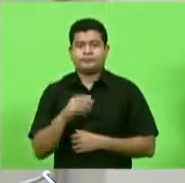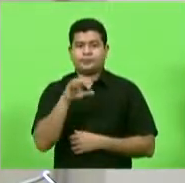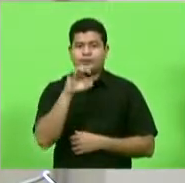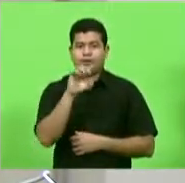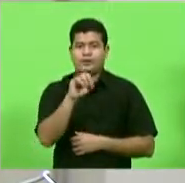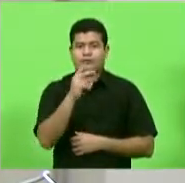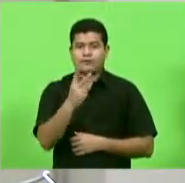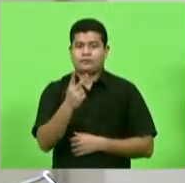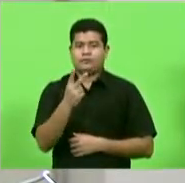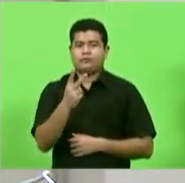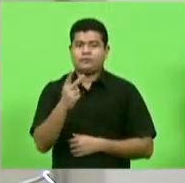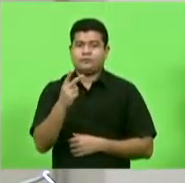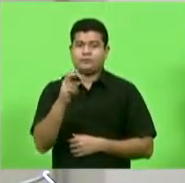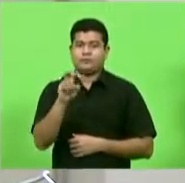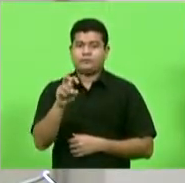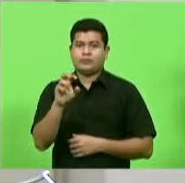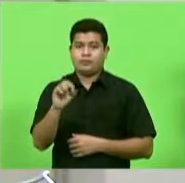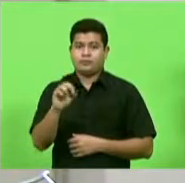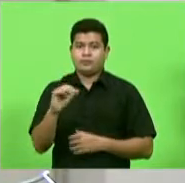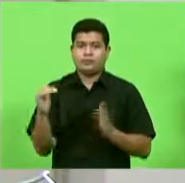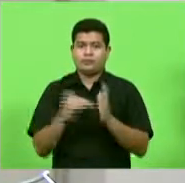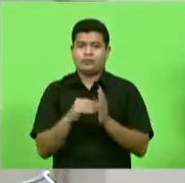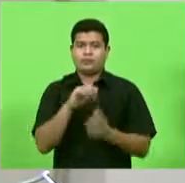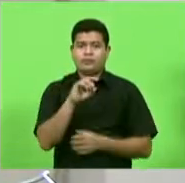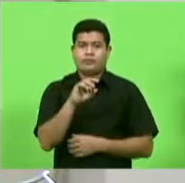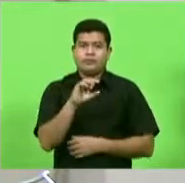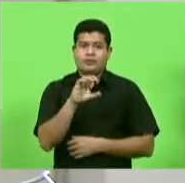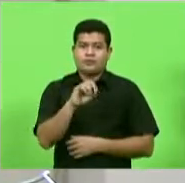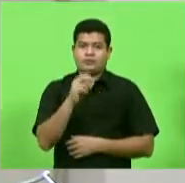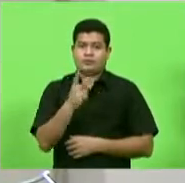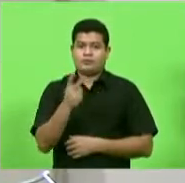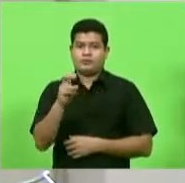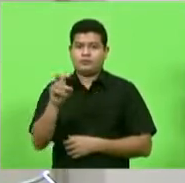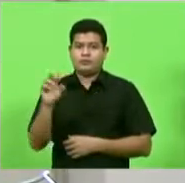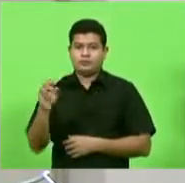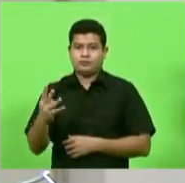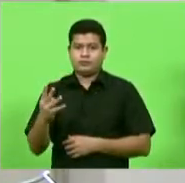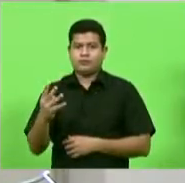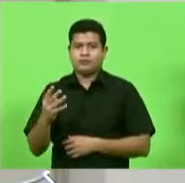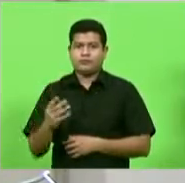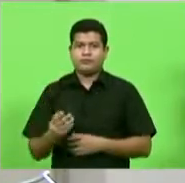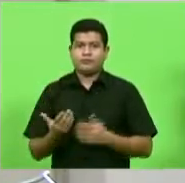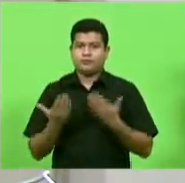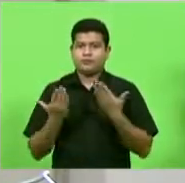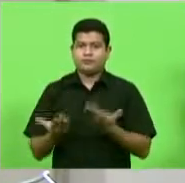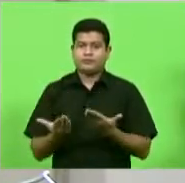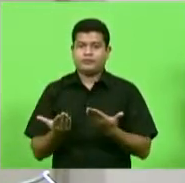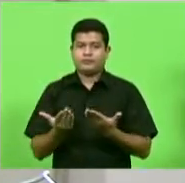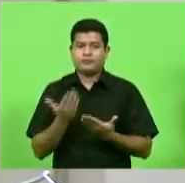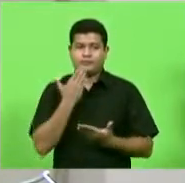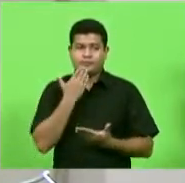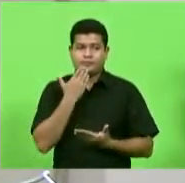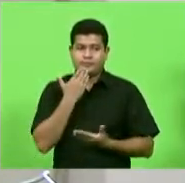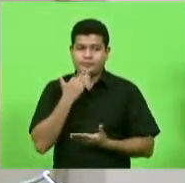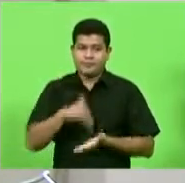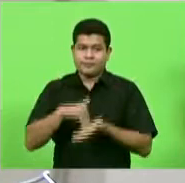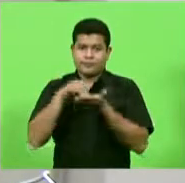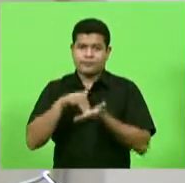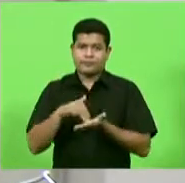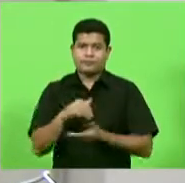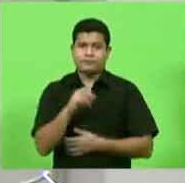a 0254-2021. As moções número 0252 a 0256